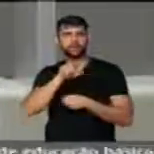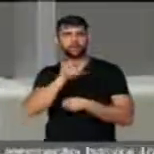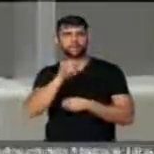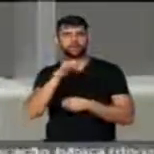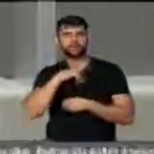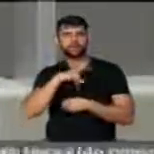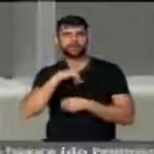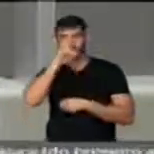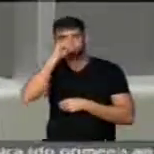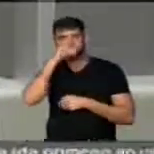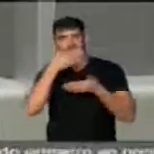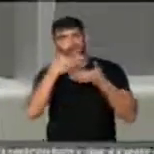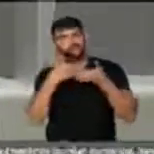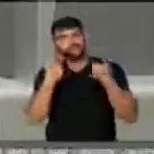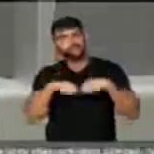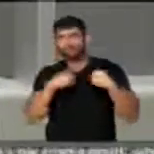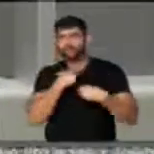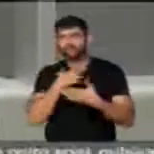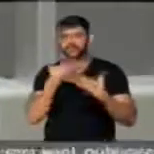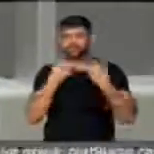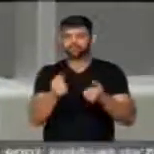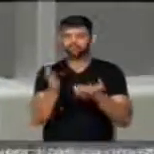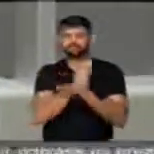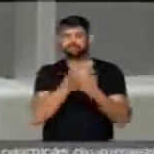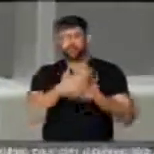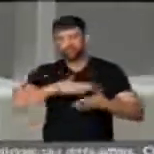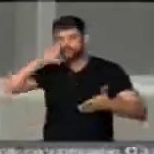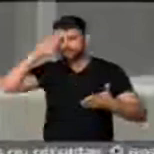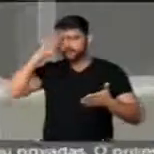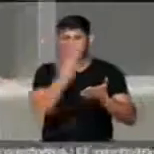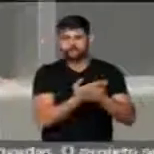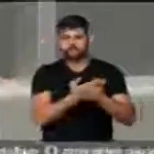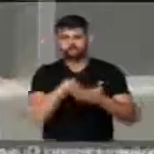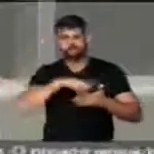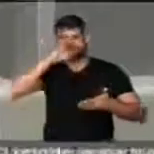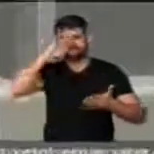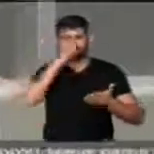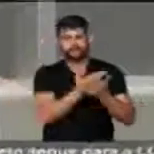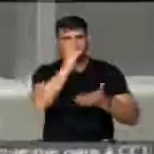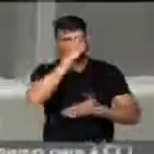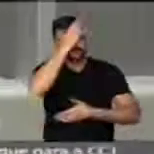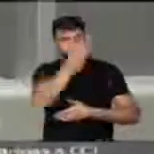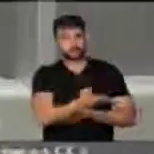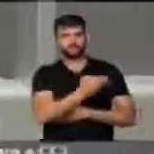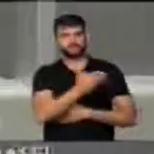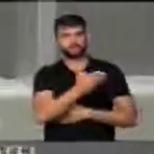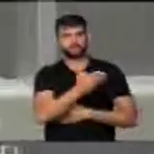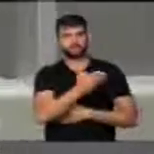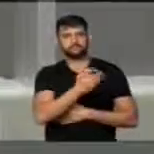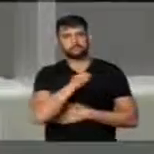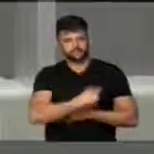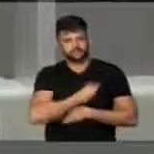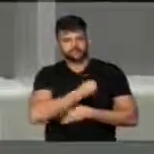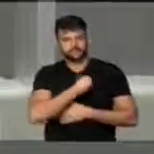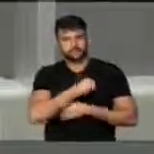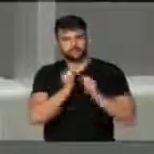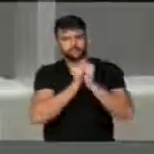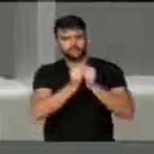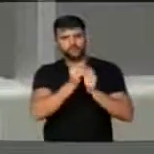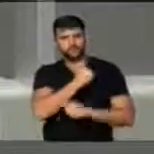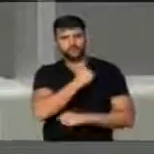porque não podemos admitir. Eu que confiei, confio em vossa excelência. Estive com o